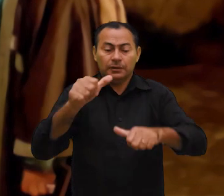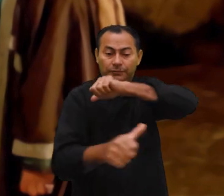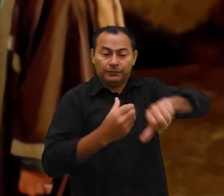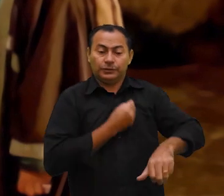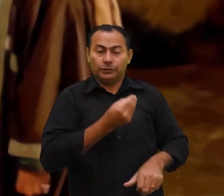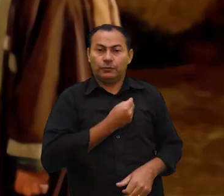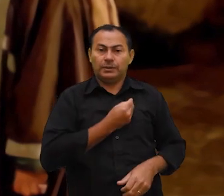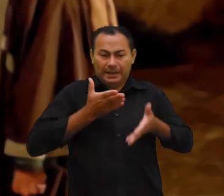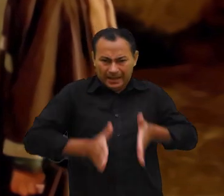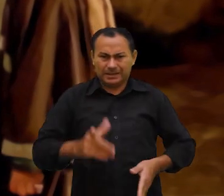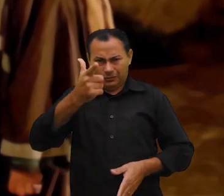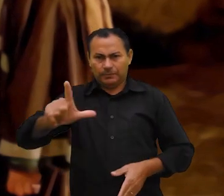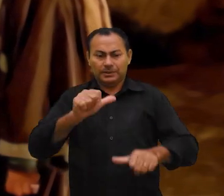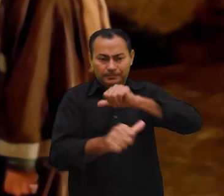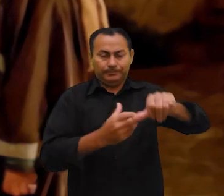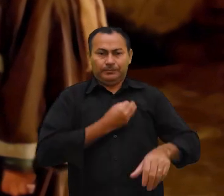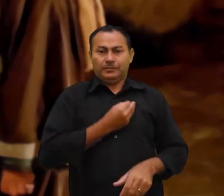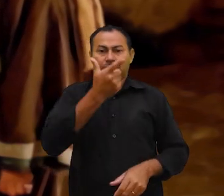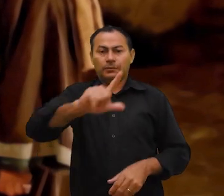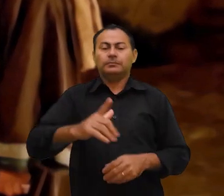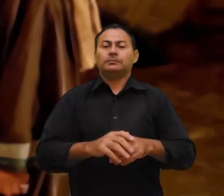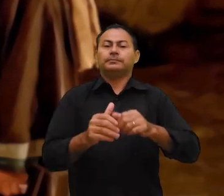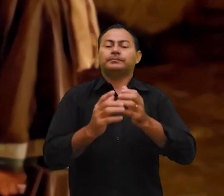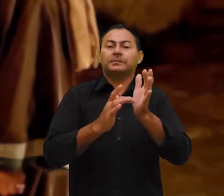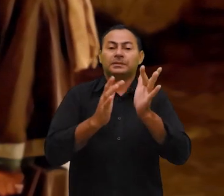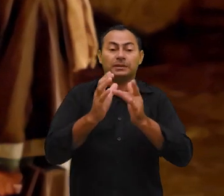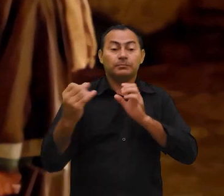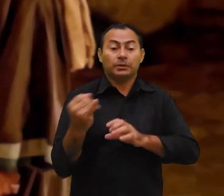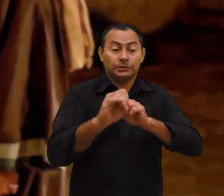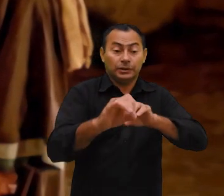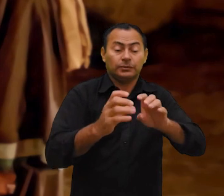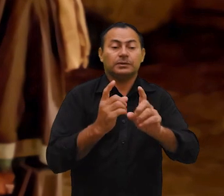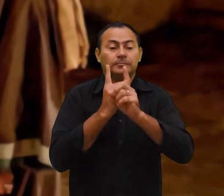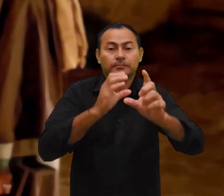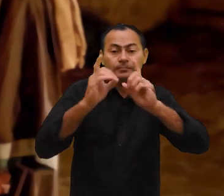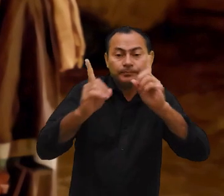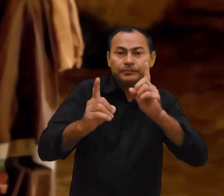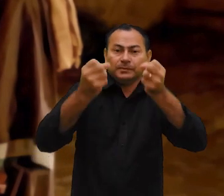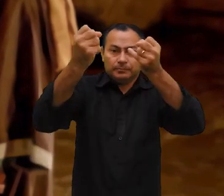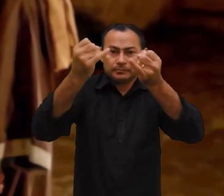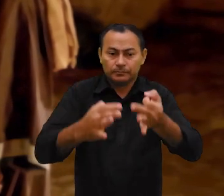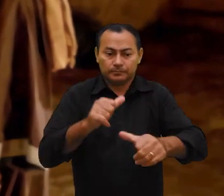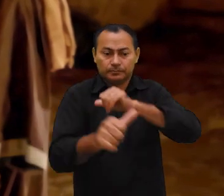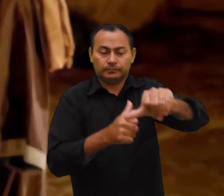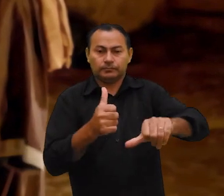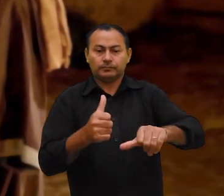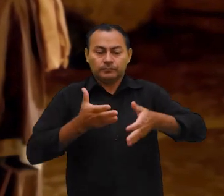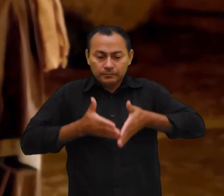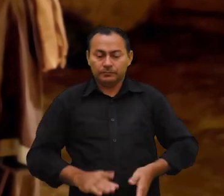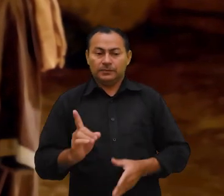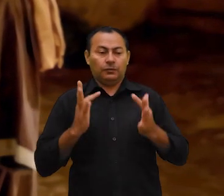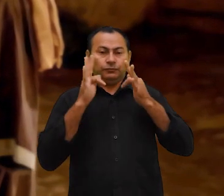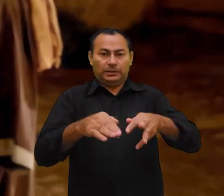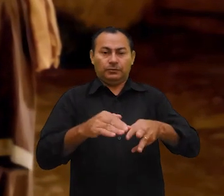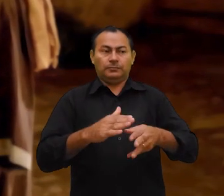nasçam de novo. Junto com esse ensino tão importante que Jesus deu naquele diálogo, ele ainda explicou que o novo nascimento não é um